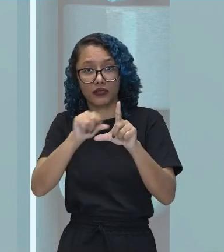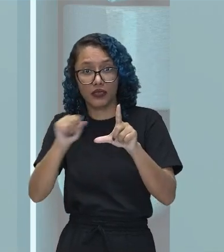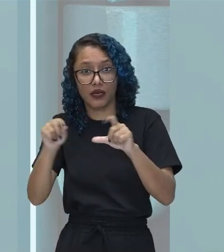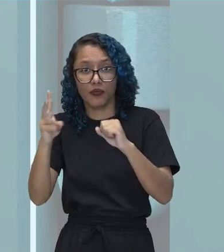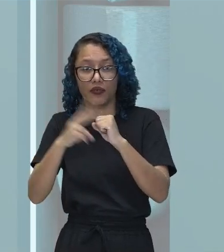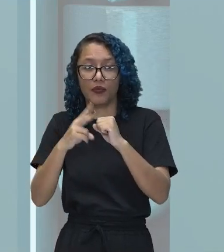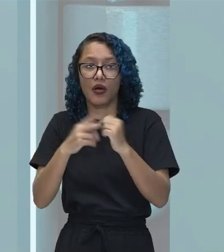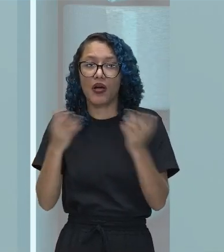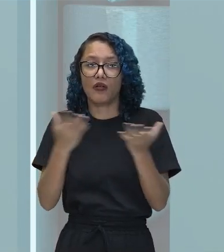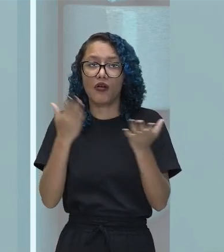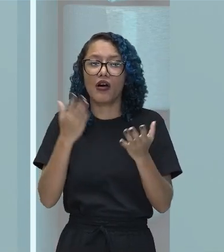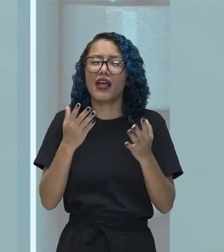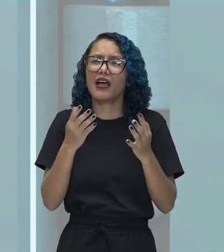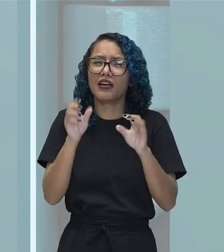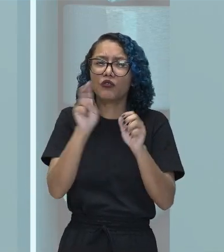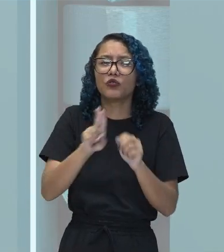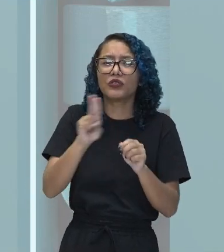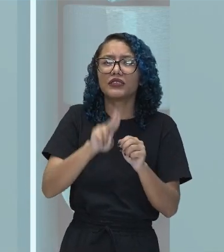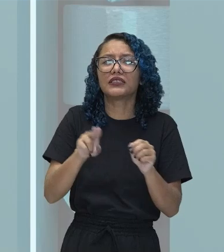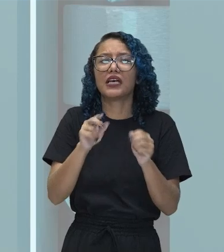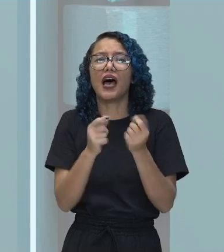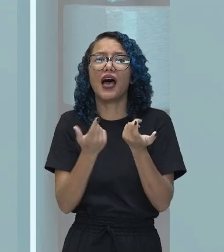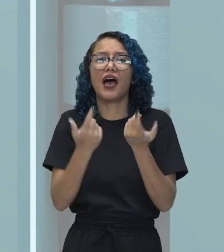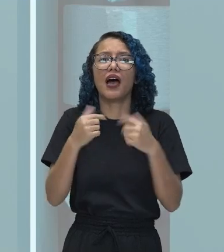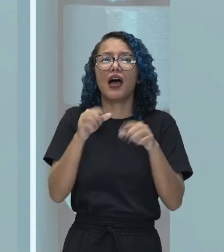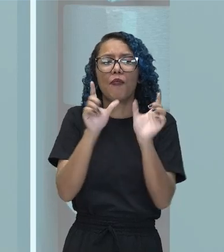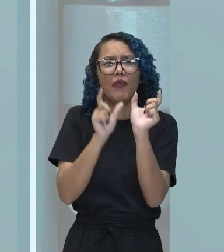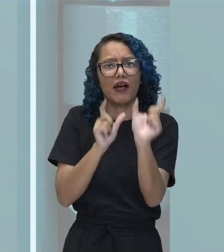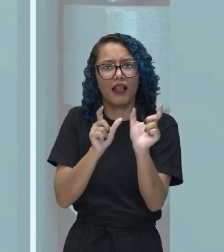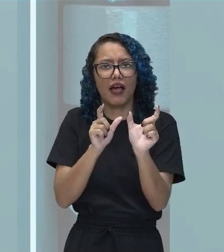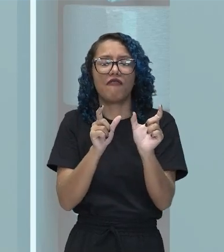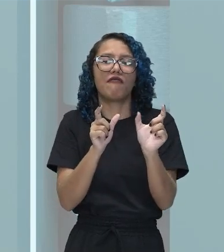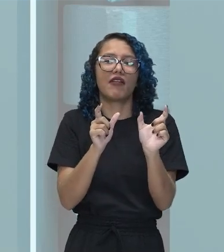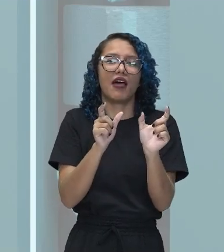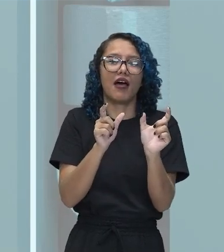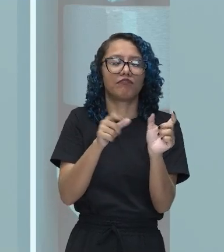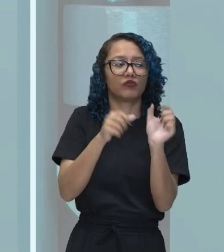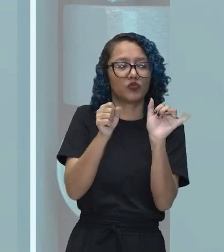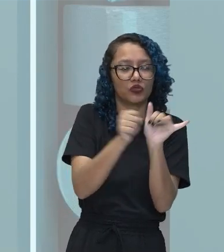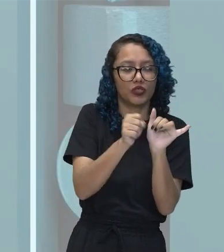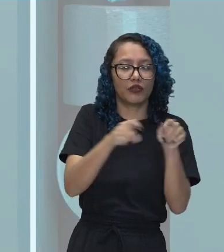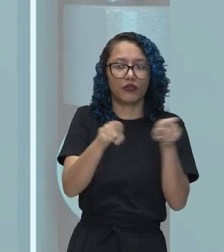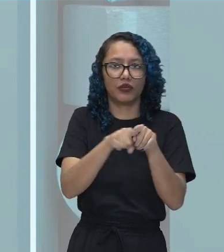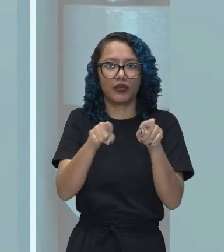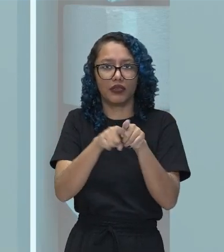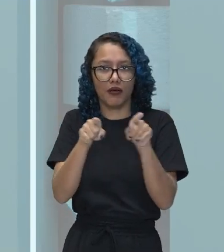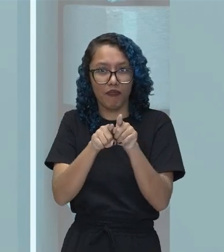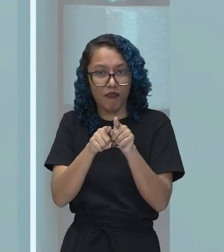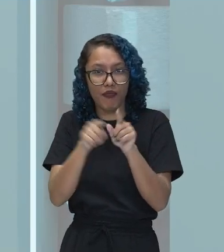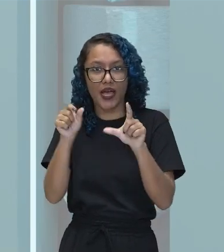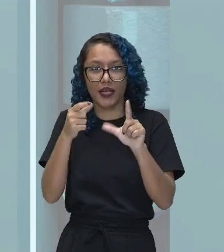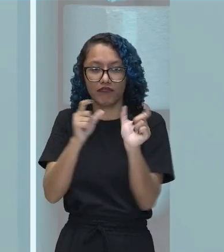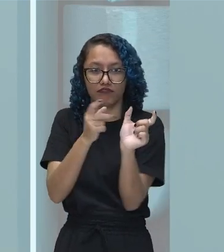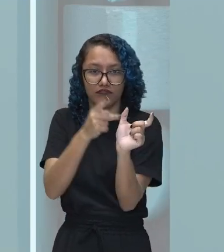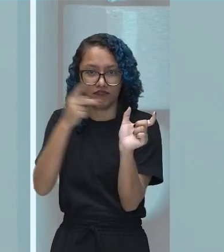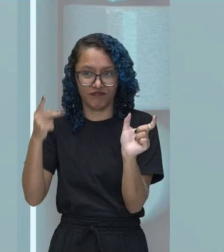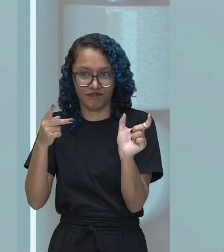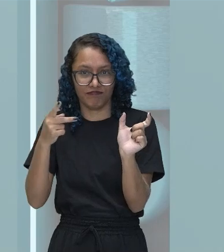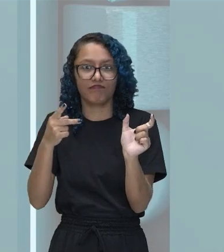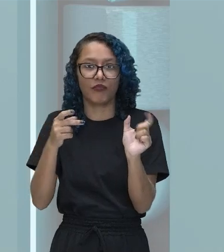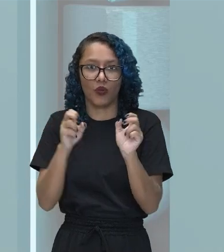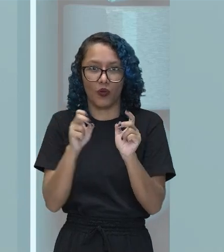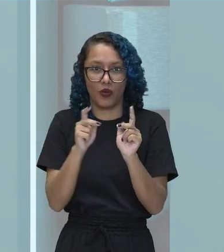sujeito e predicado. Já sabemos o sujeito e já sabemos o predicado. O predicado é tudo aquilo que fala a respeito do sujeito. Não é isso?